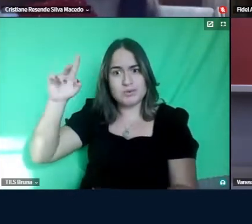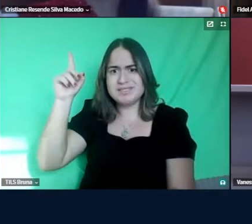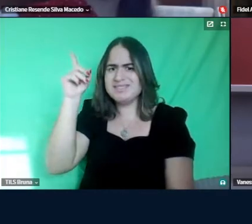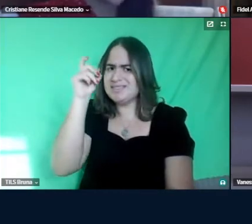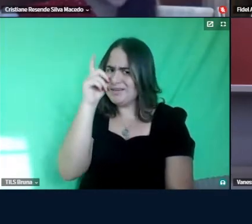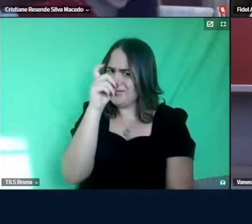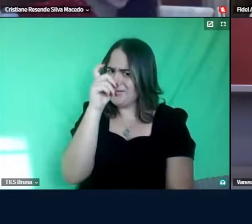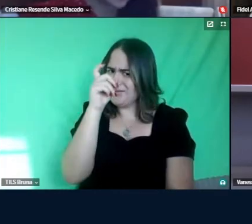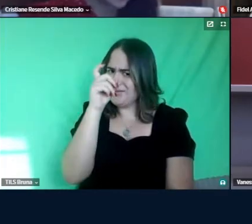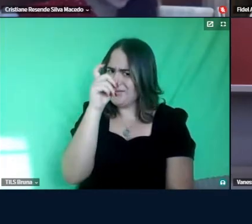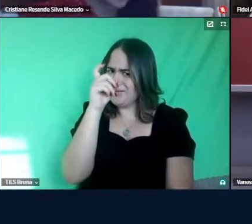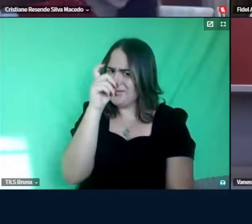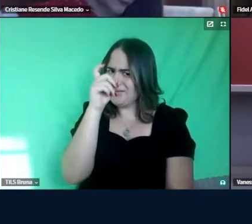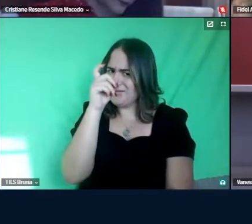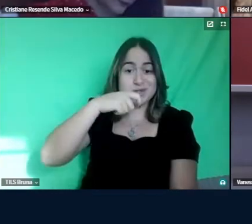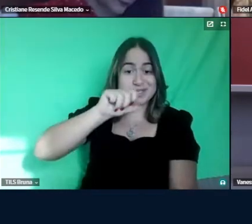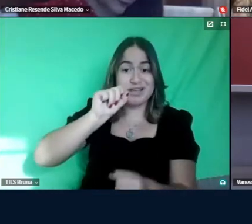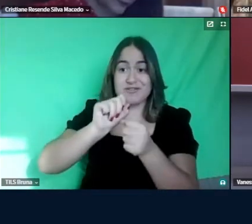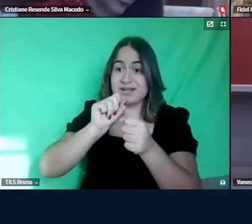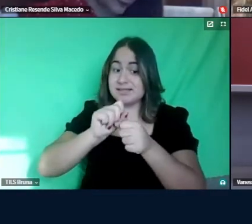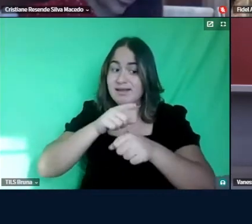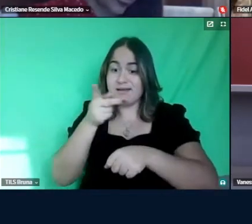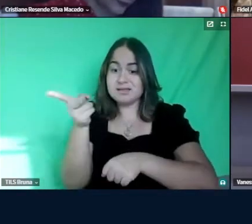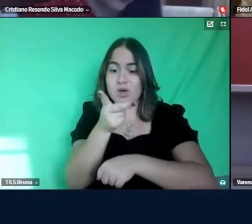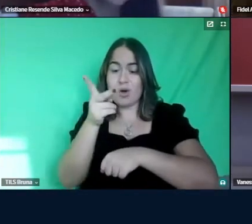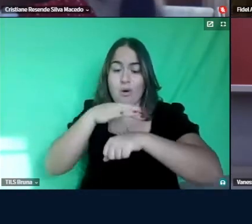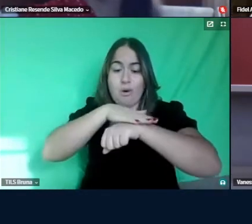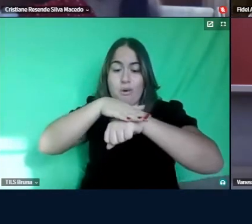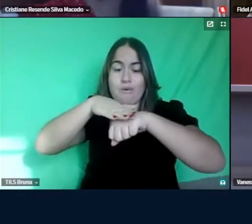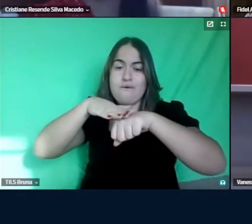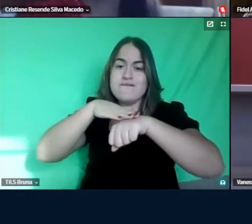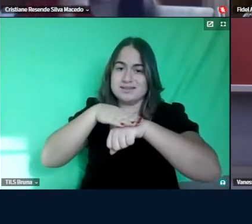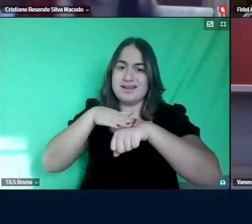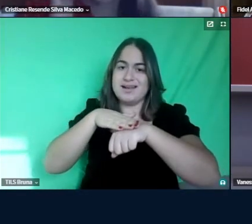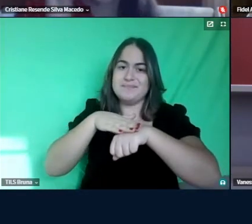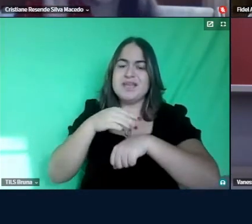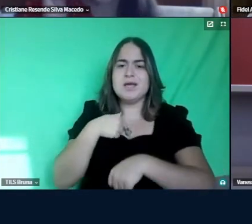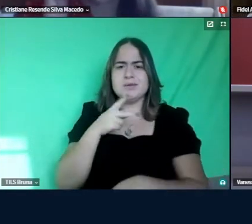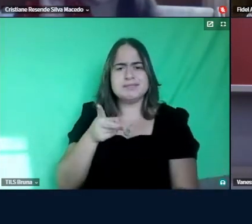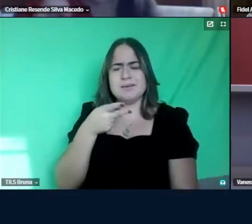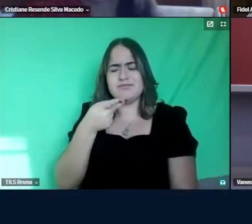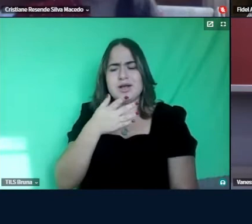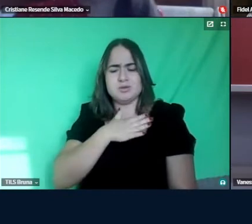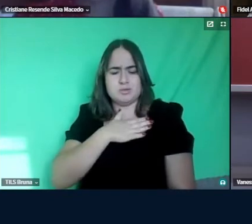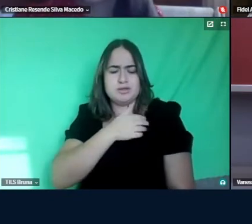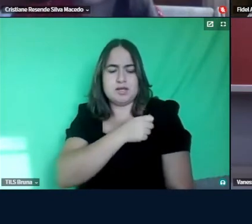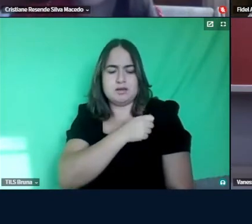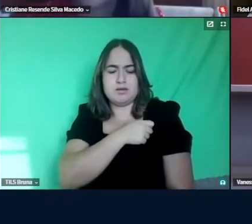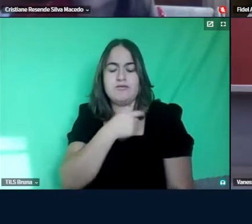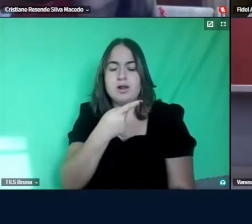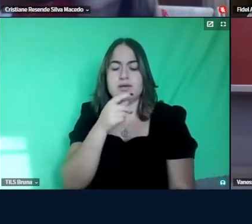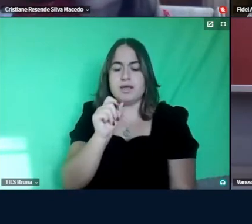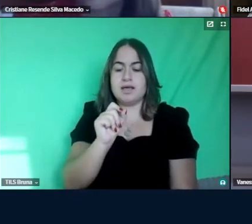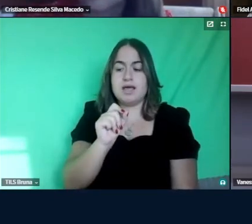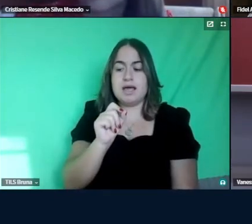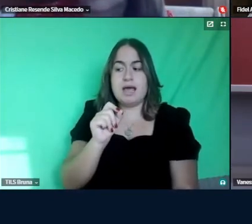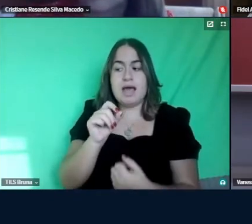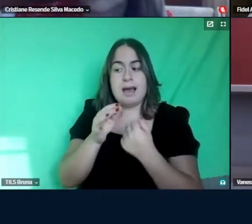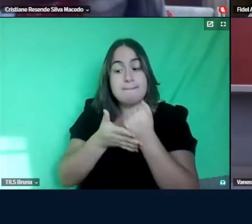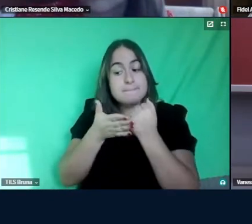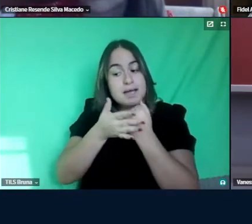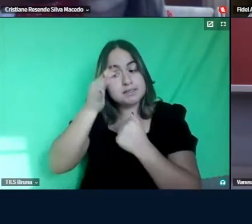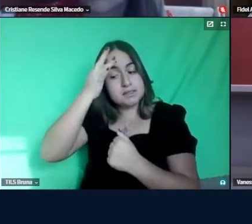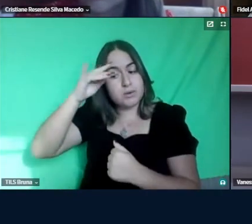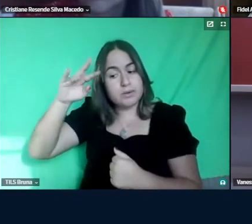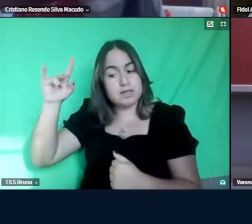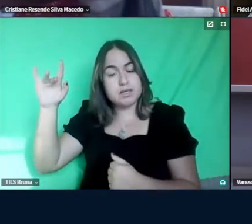você conseguiu fazê-los conversar. Eu sempre digo para os meus alunos que, assim, a fundamentação teórica é